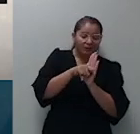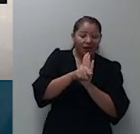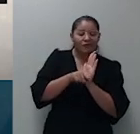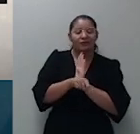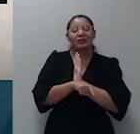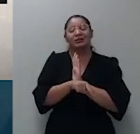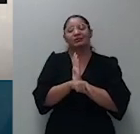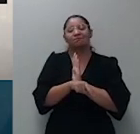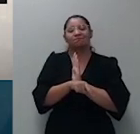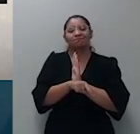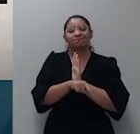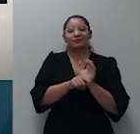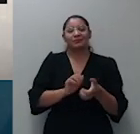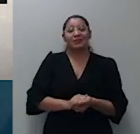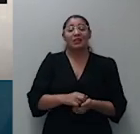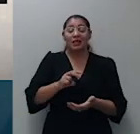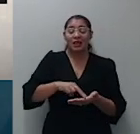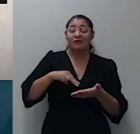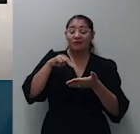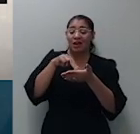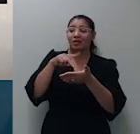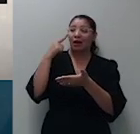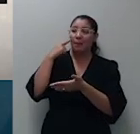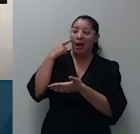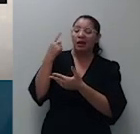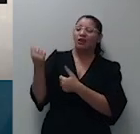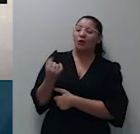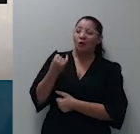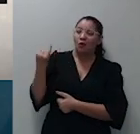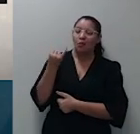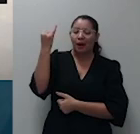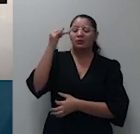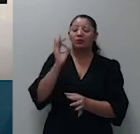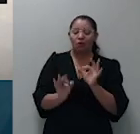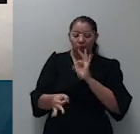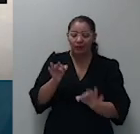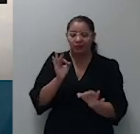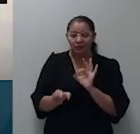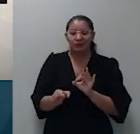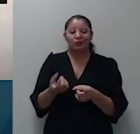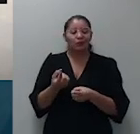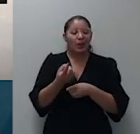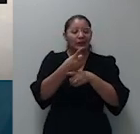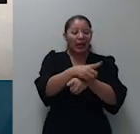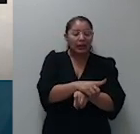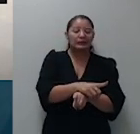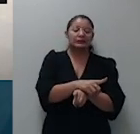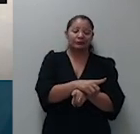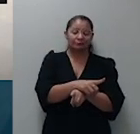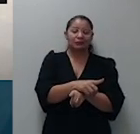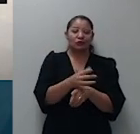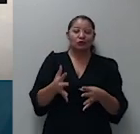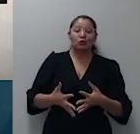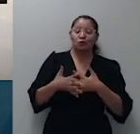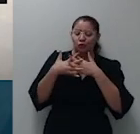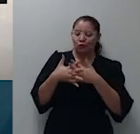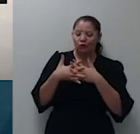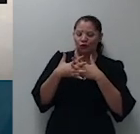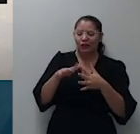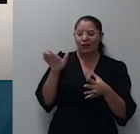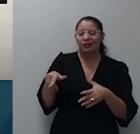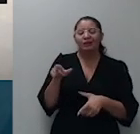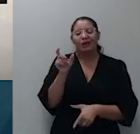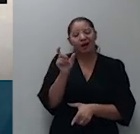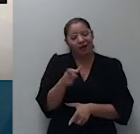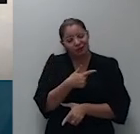levadas em consideração quando do julgamento da controvérsia decorrente do conflito estabelecido entre as partes contendoras.